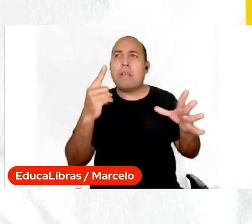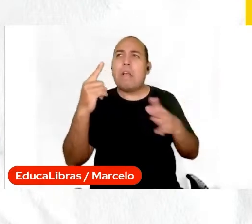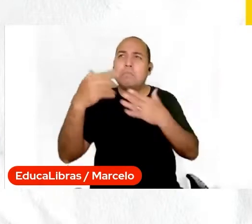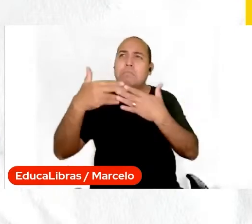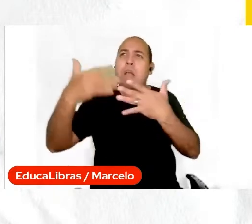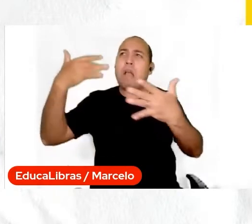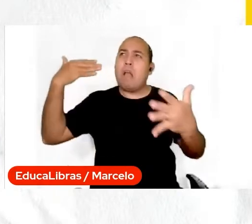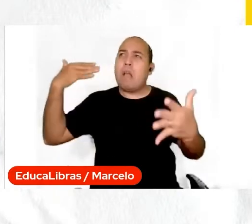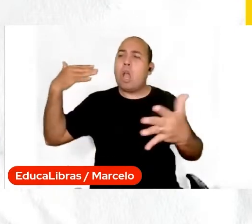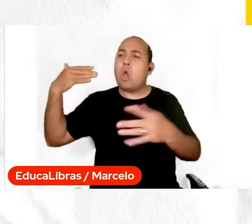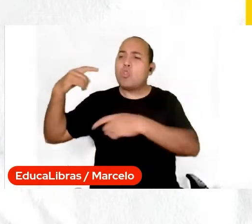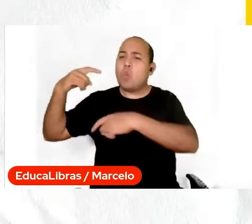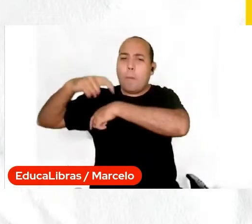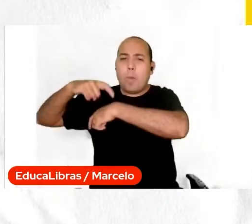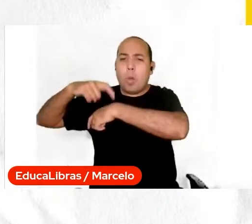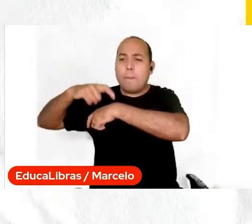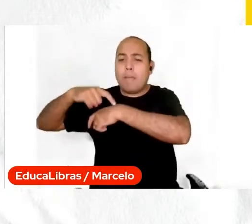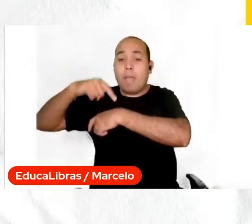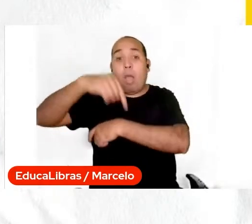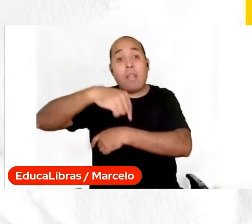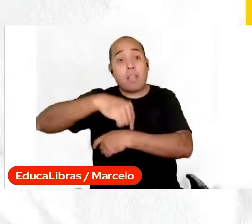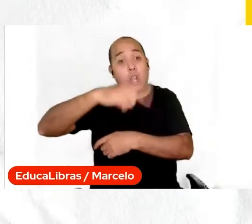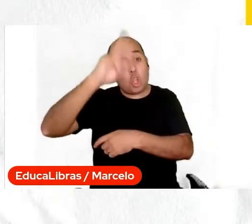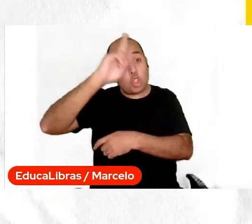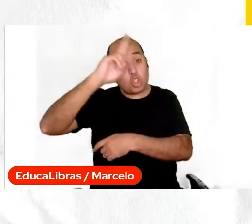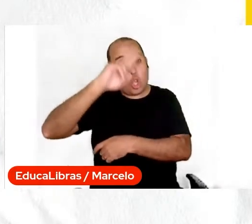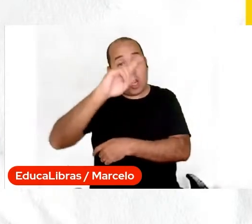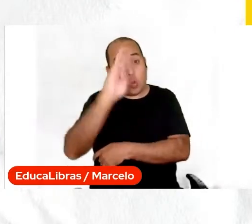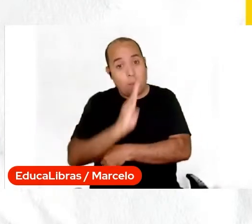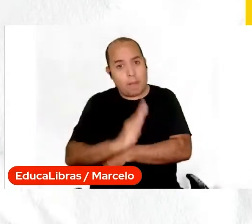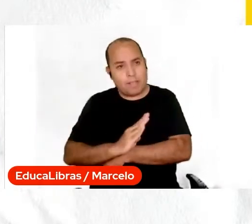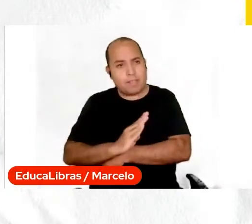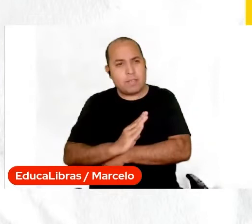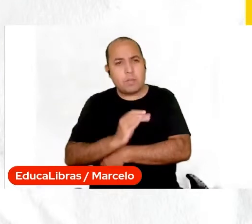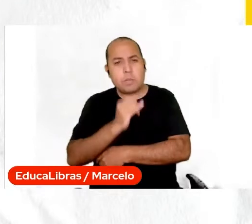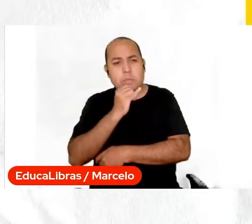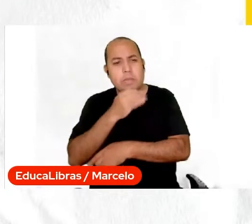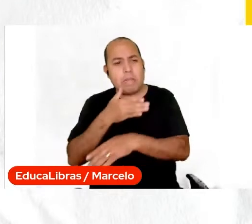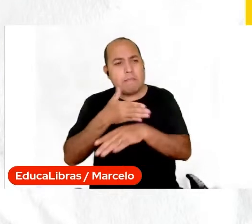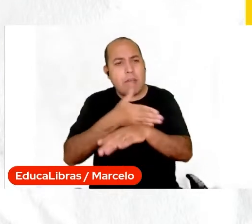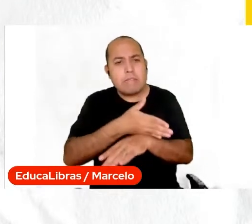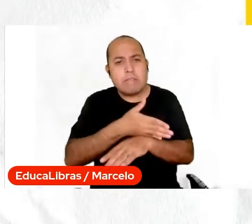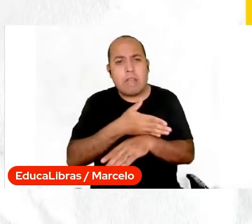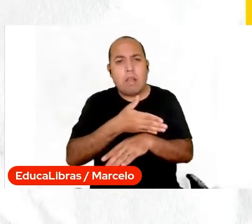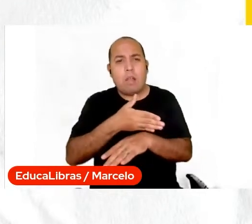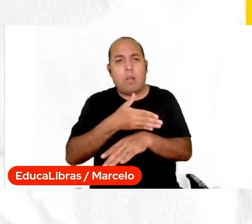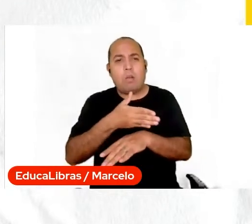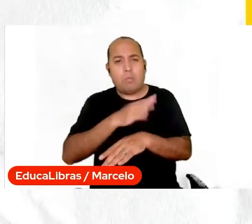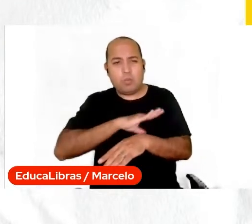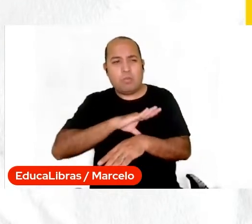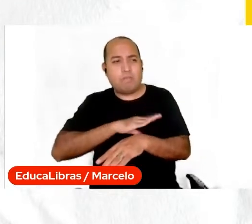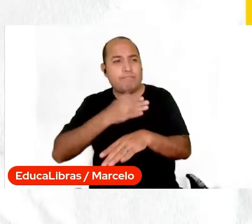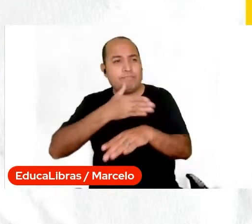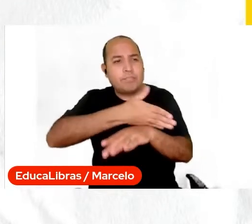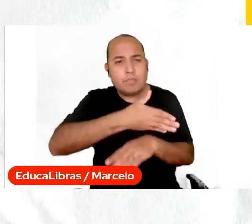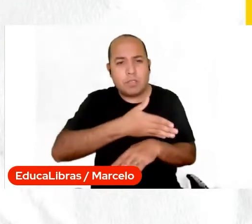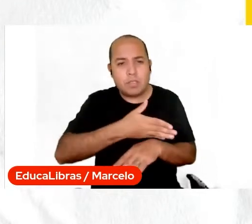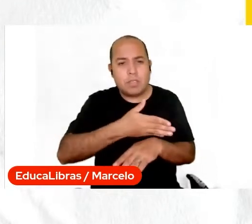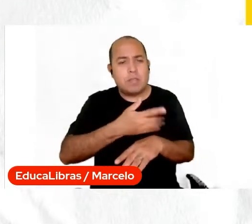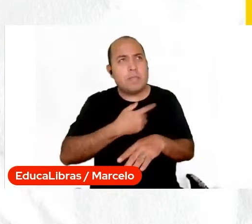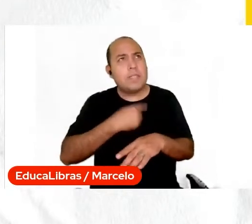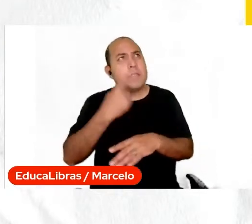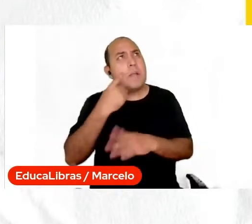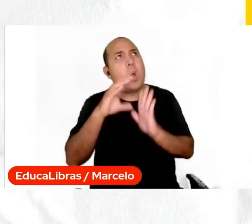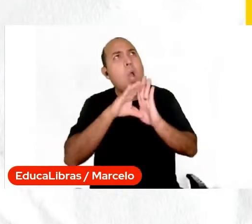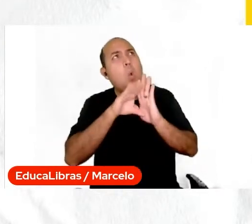por exemplo, na história do Brasil, da invasão. aí, com isso, a gente tem que articular com conceitos